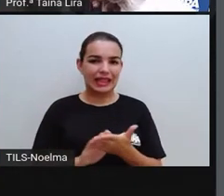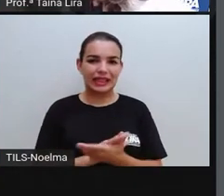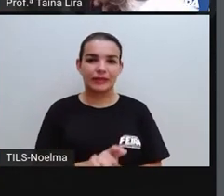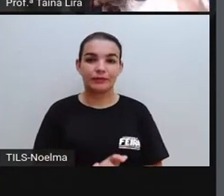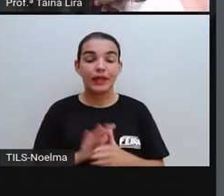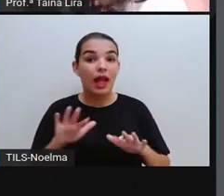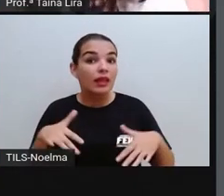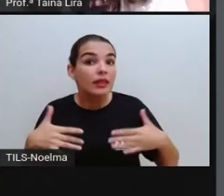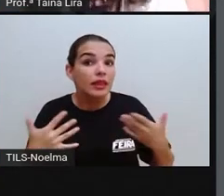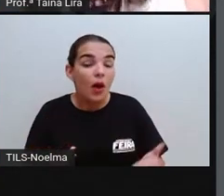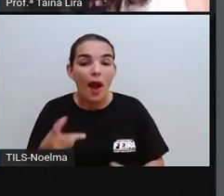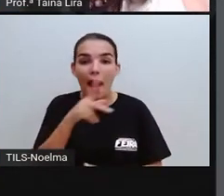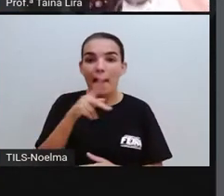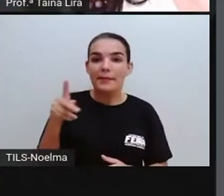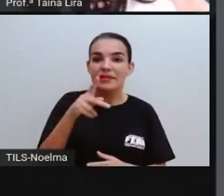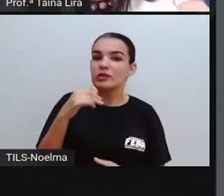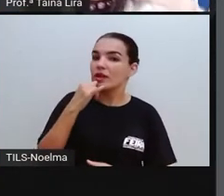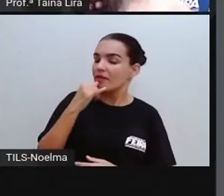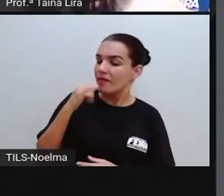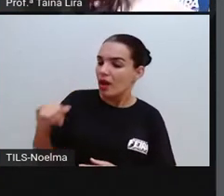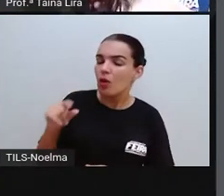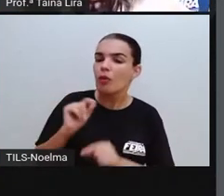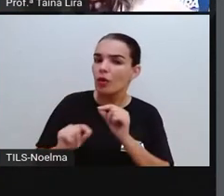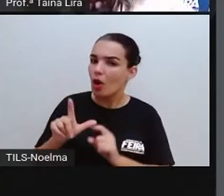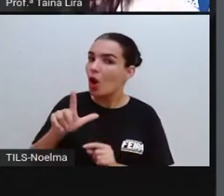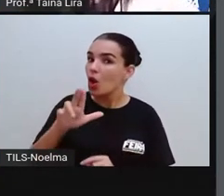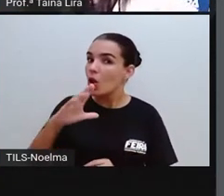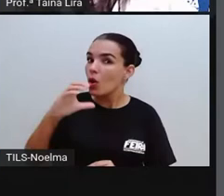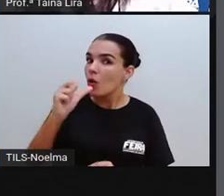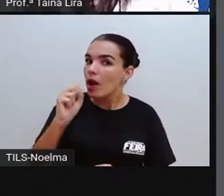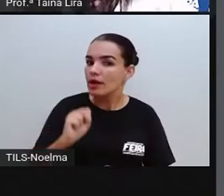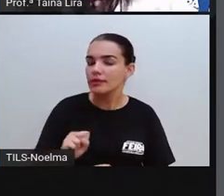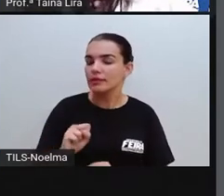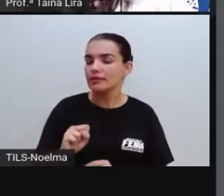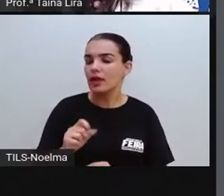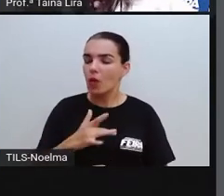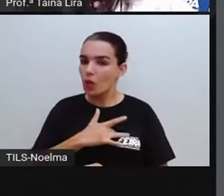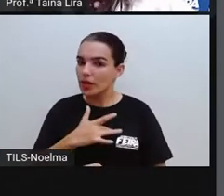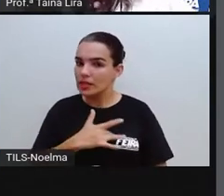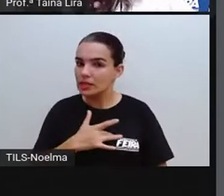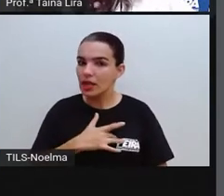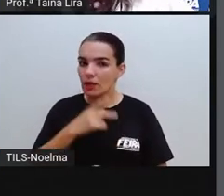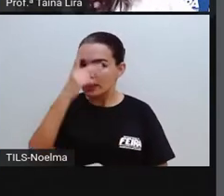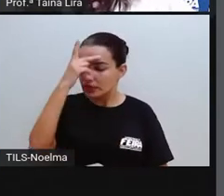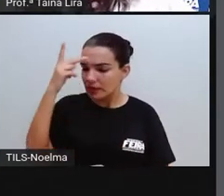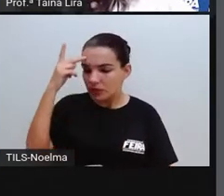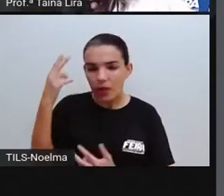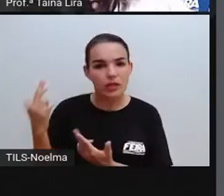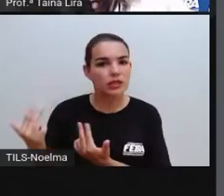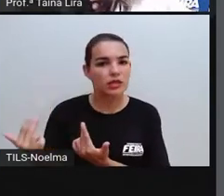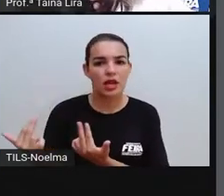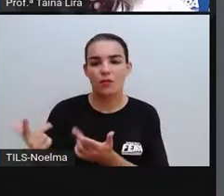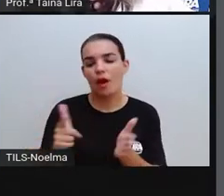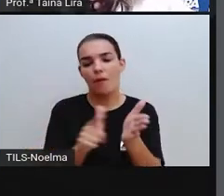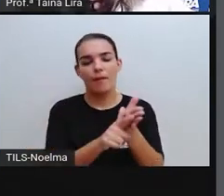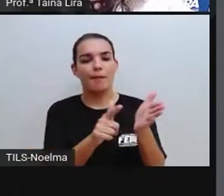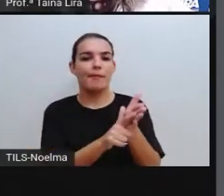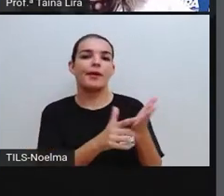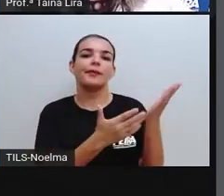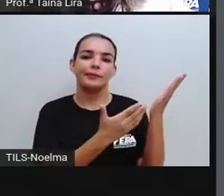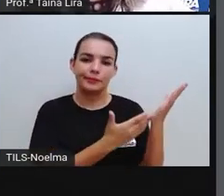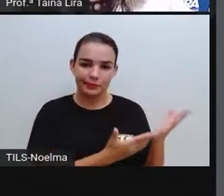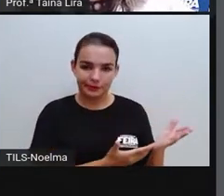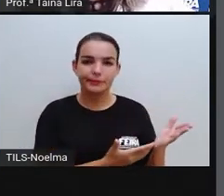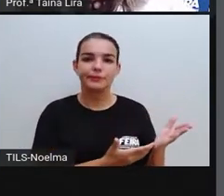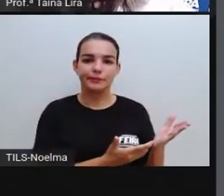Então, a professora disse-lhe, Lucas, o coração das pessoas é como esse